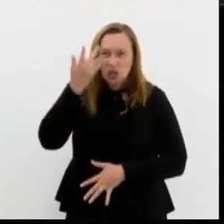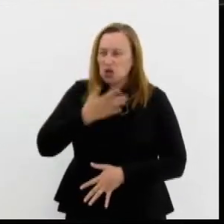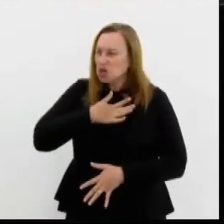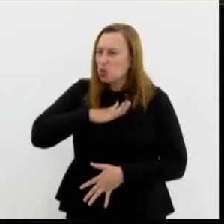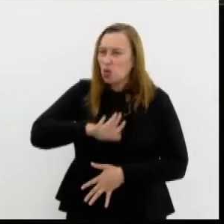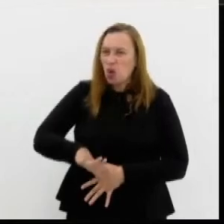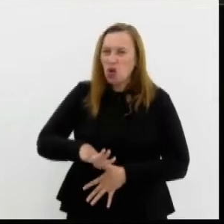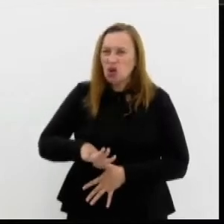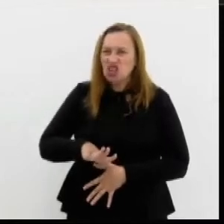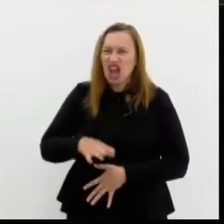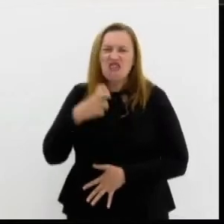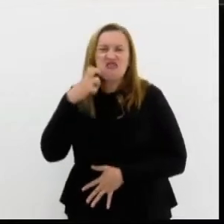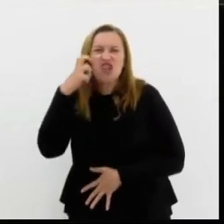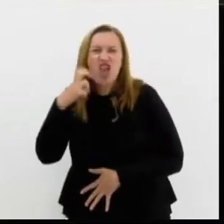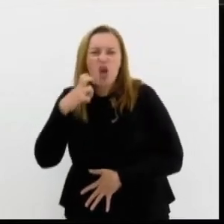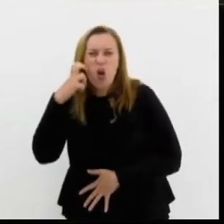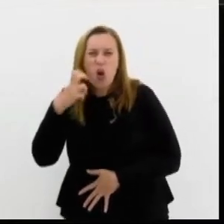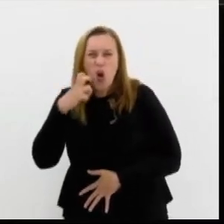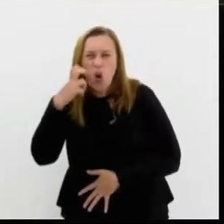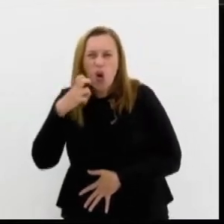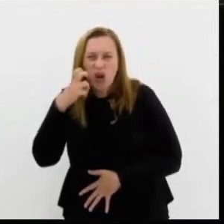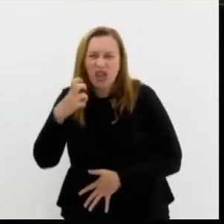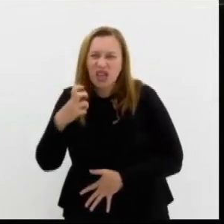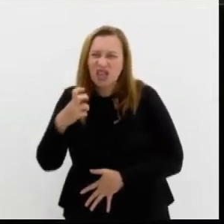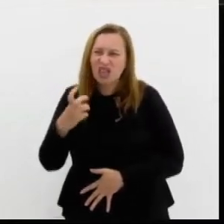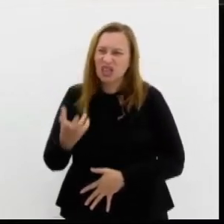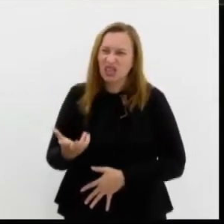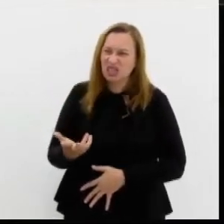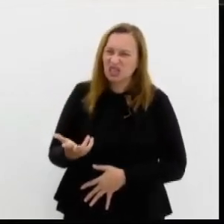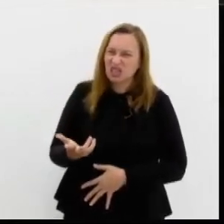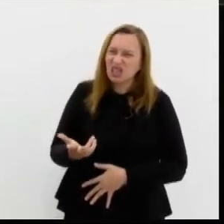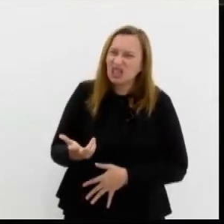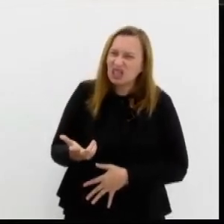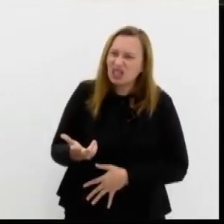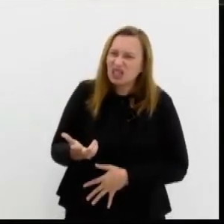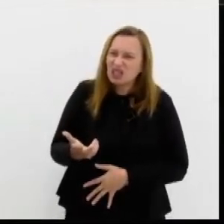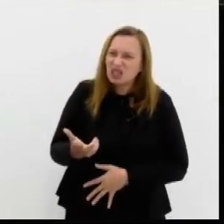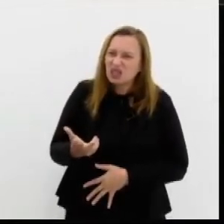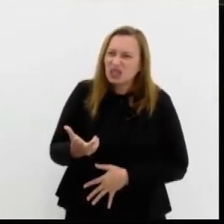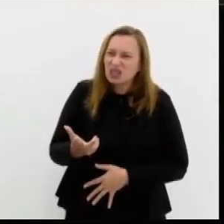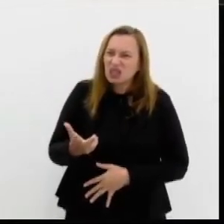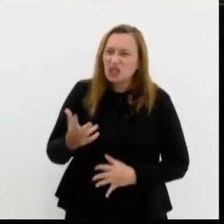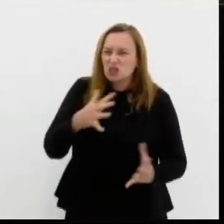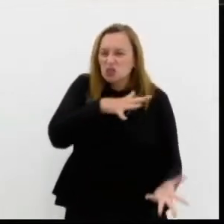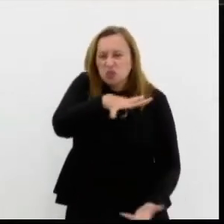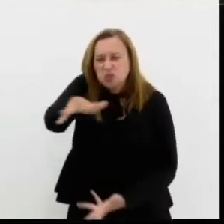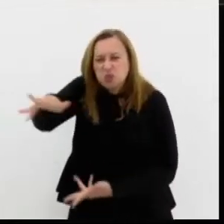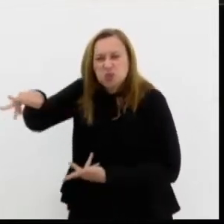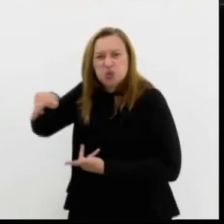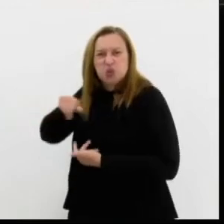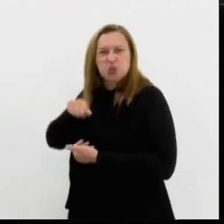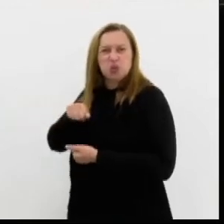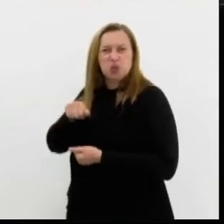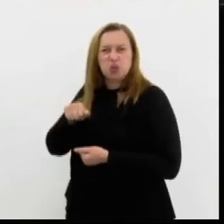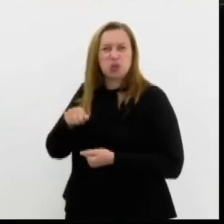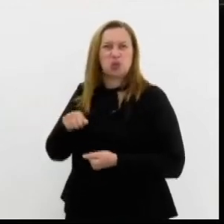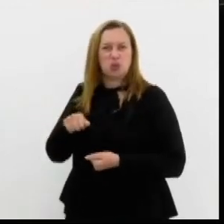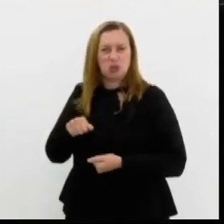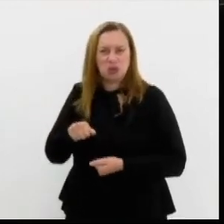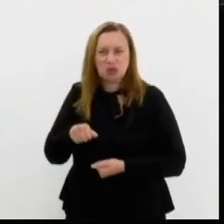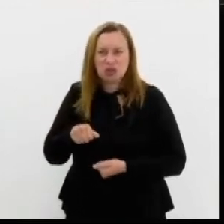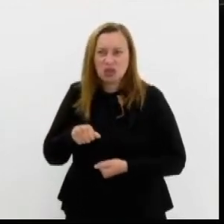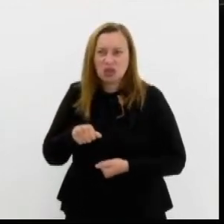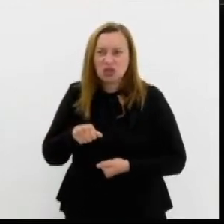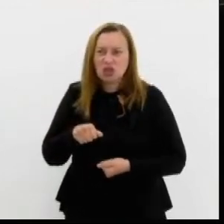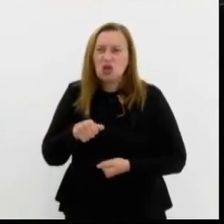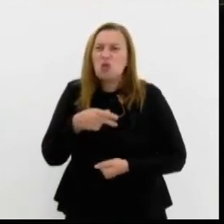vergonha que ele causou, por causa dos transtornos internacionais causados, por